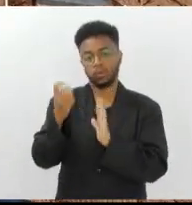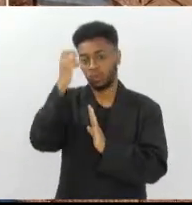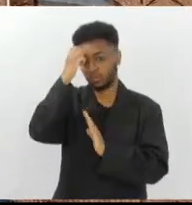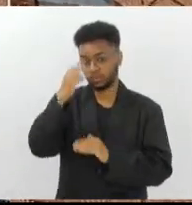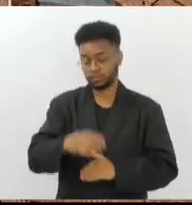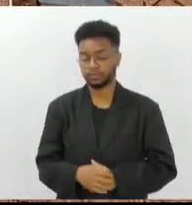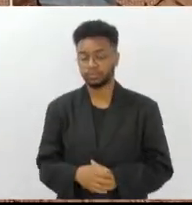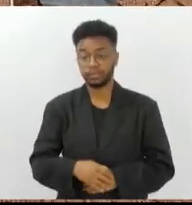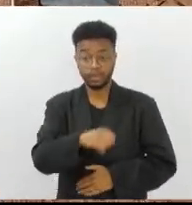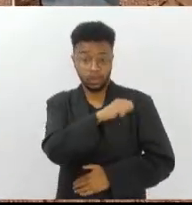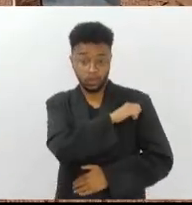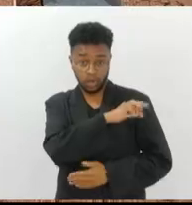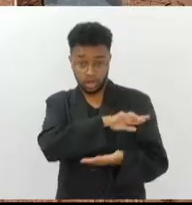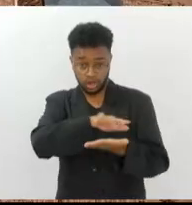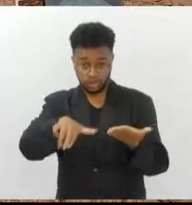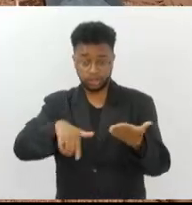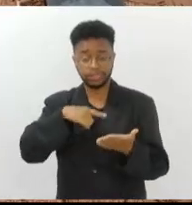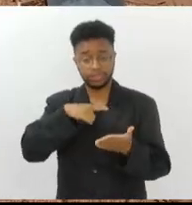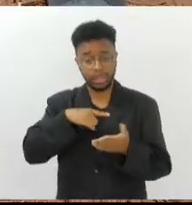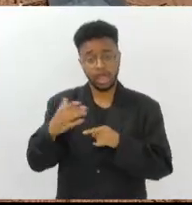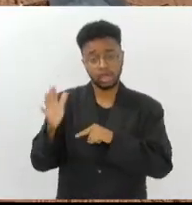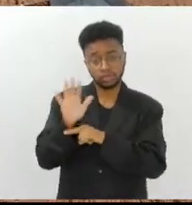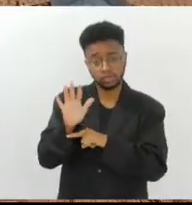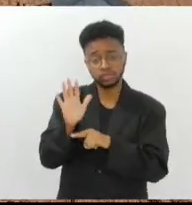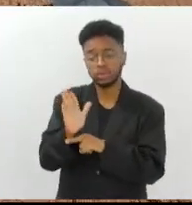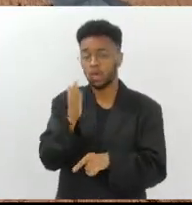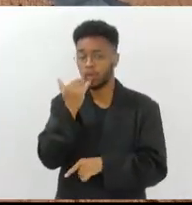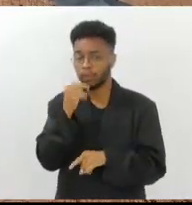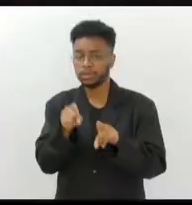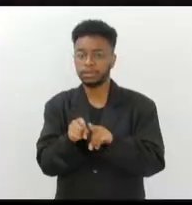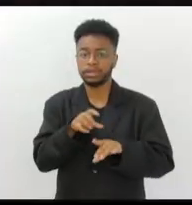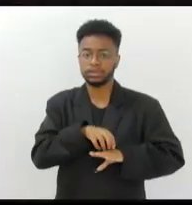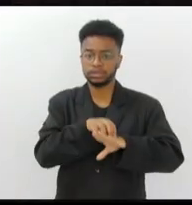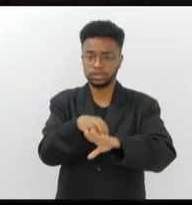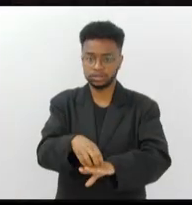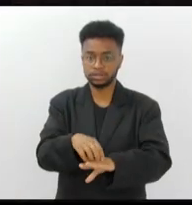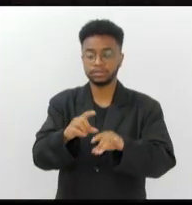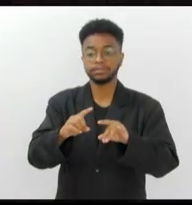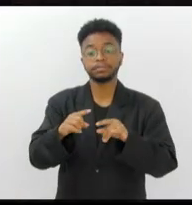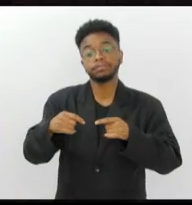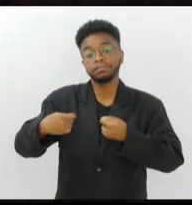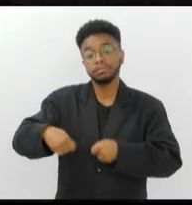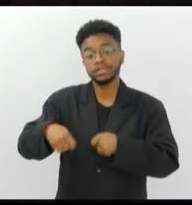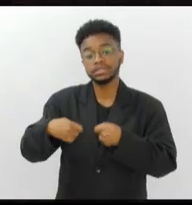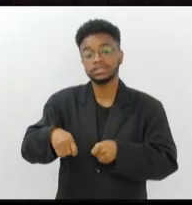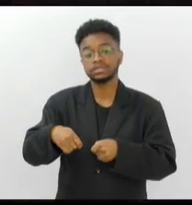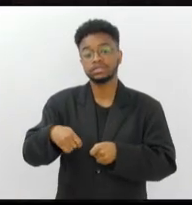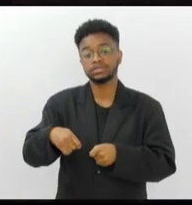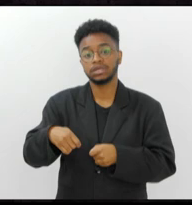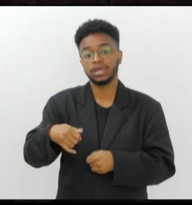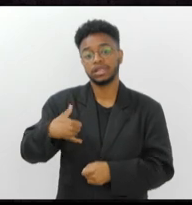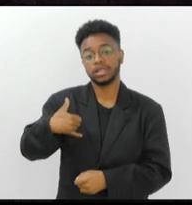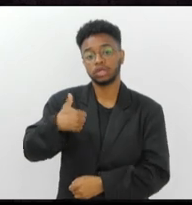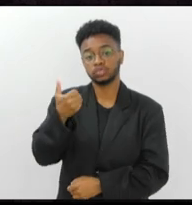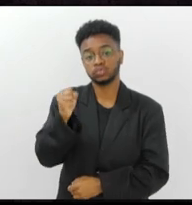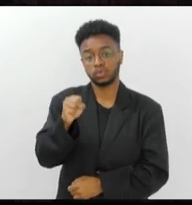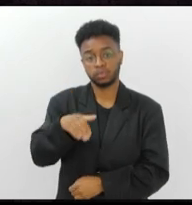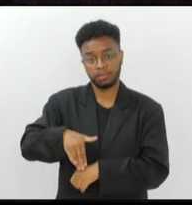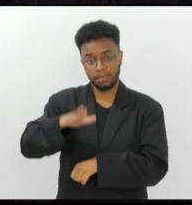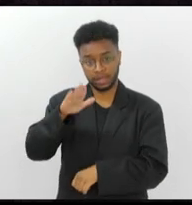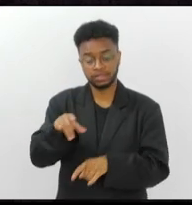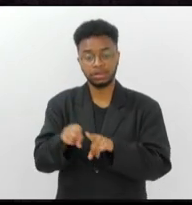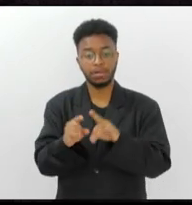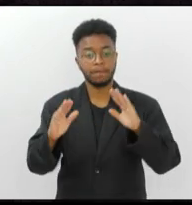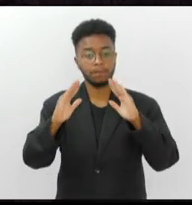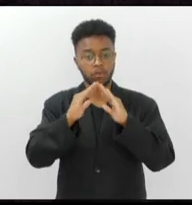Os alunos recebem ajuda de custo para alimentação e transporte. É necessário ter mais de 18 anos de idade e